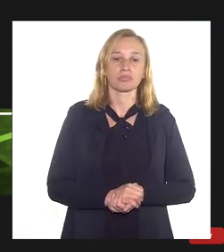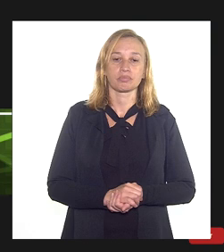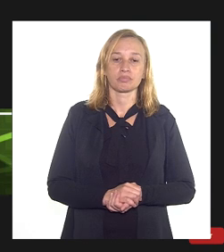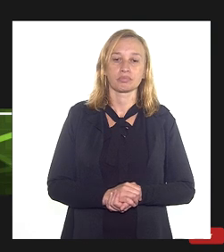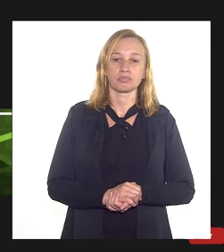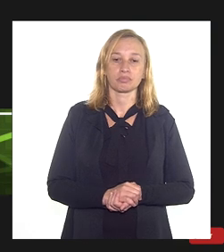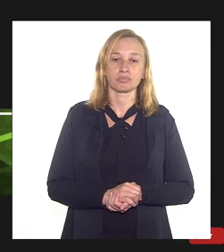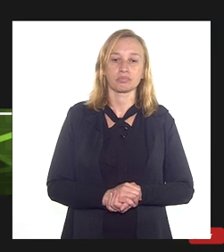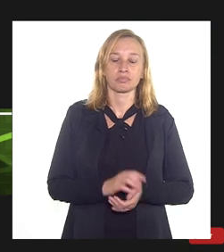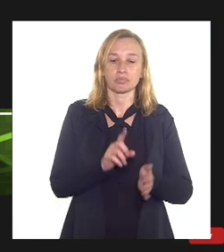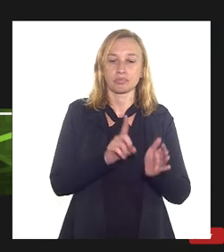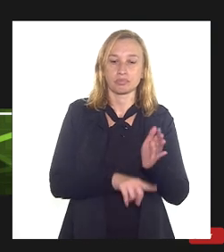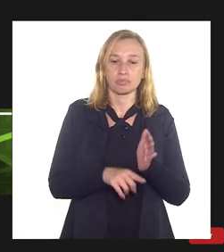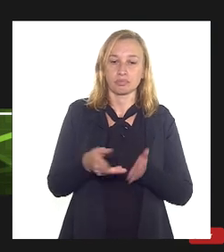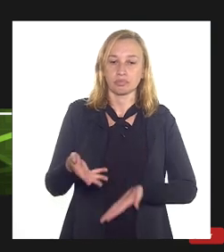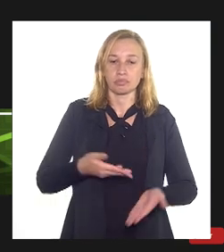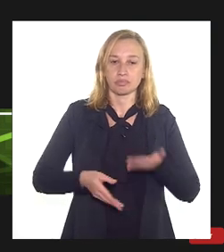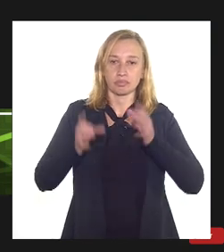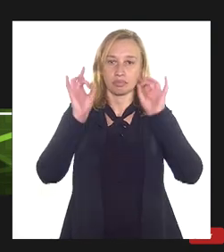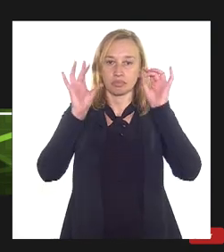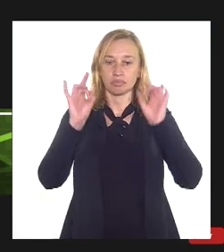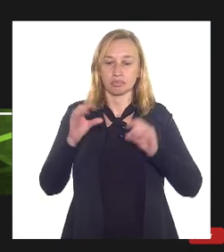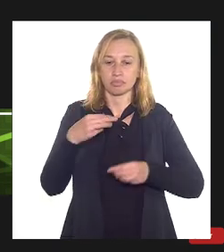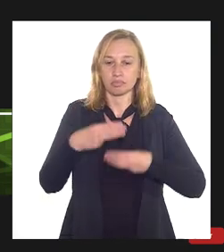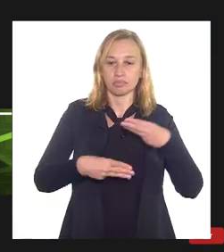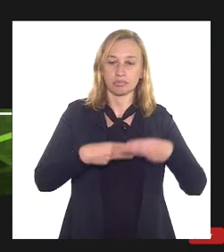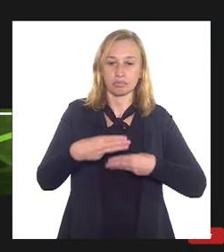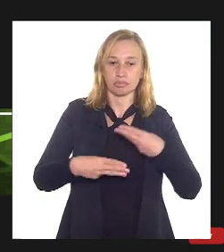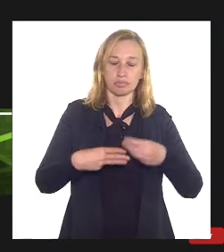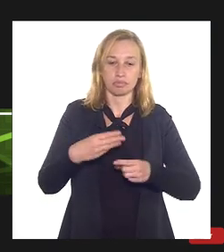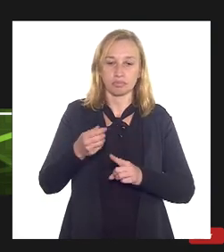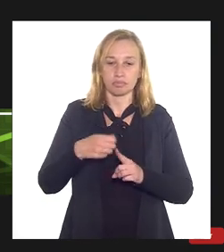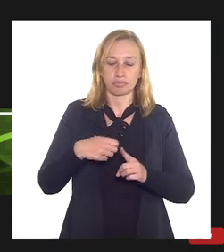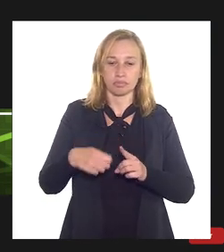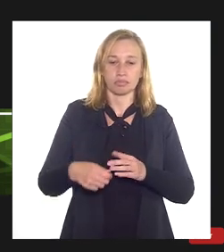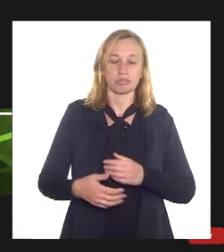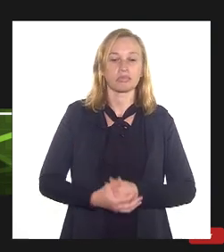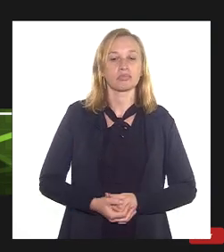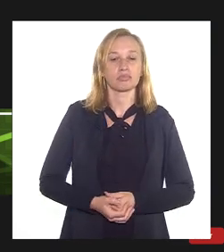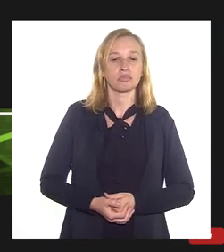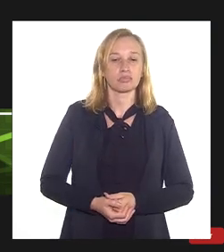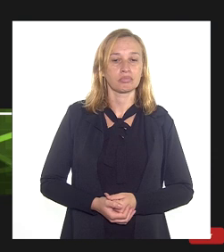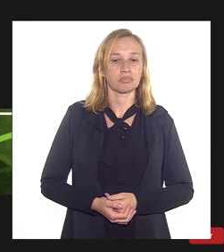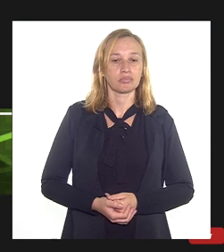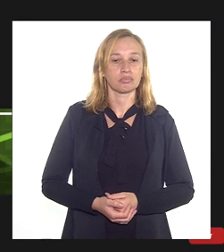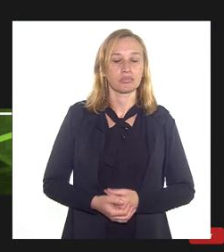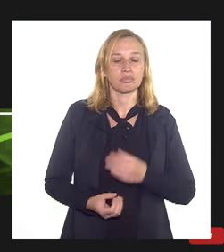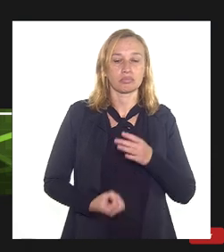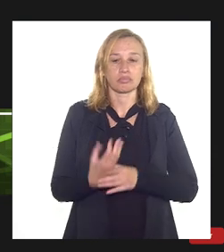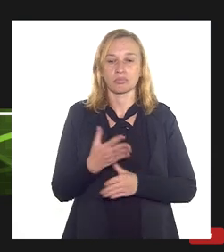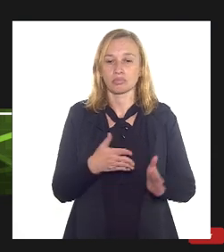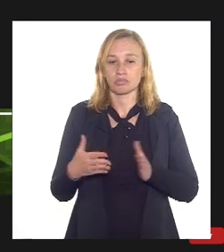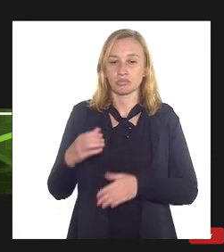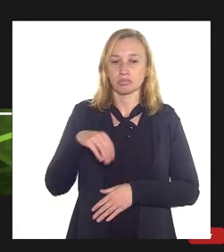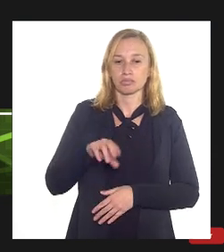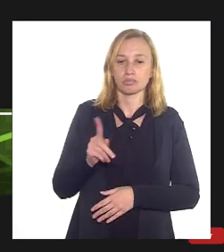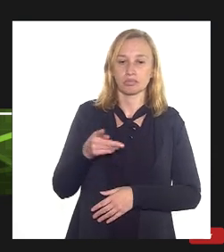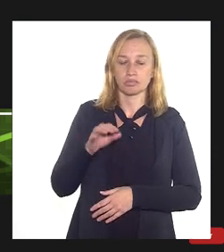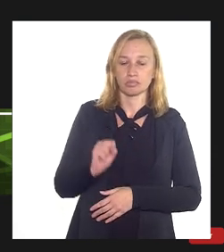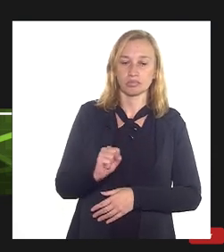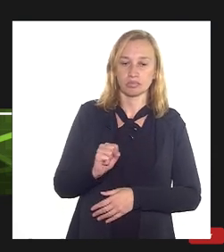abatidos na participação especial ao longo dos trimestres de produção do campo e não efetivamente